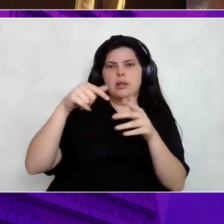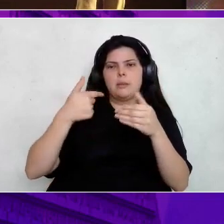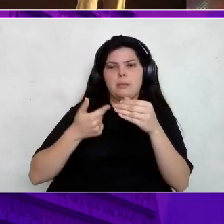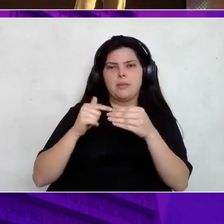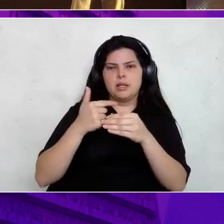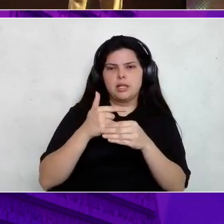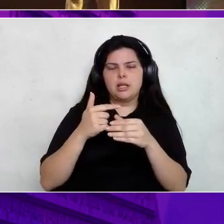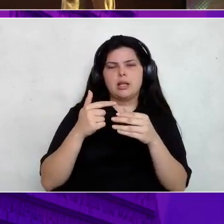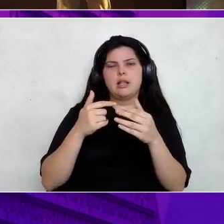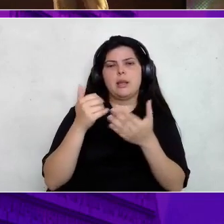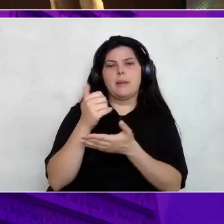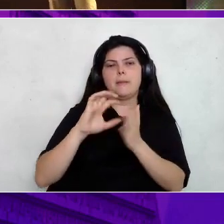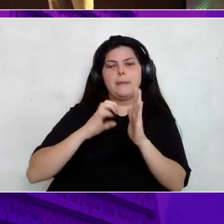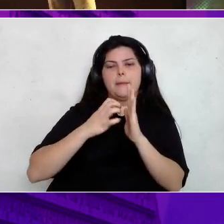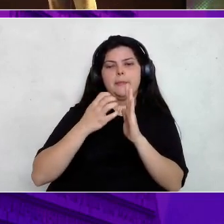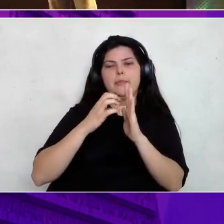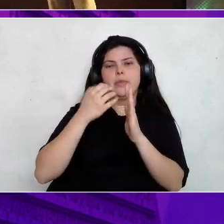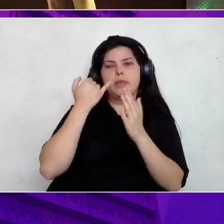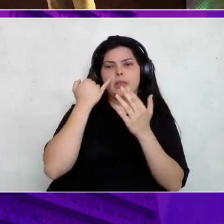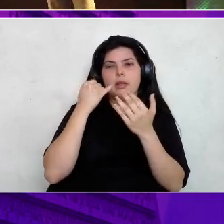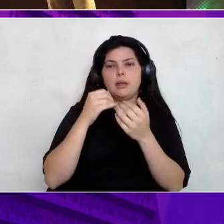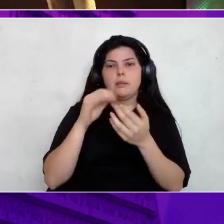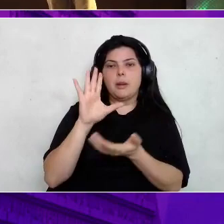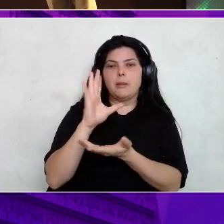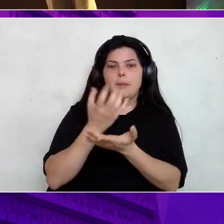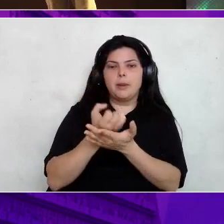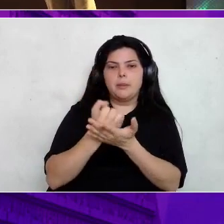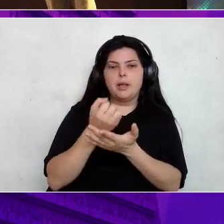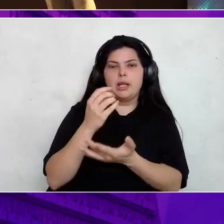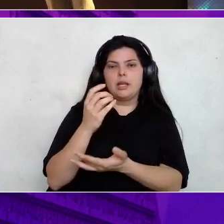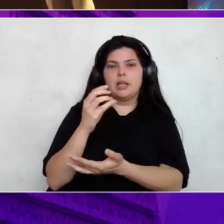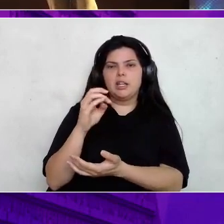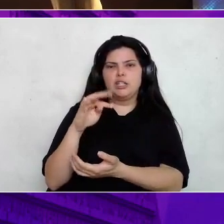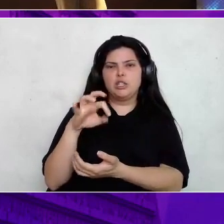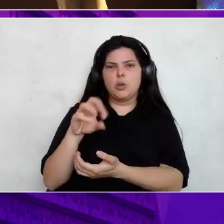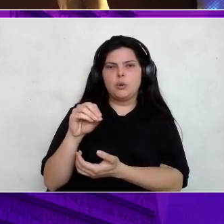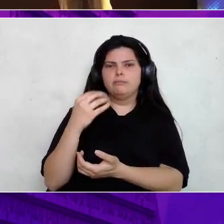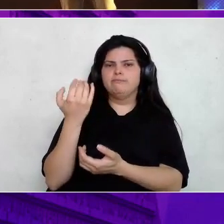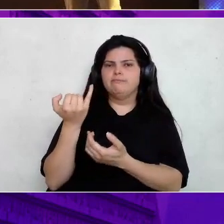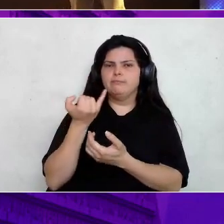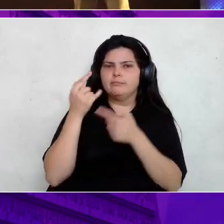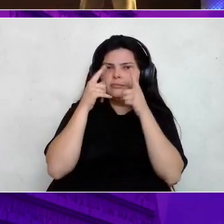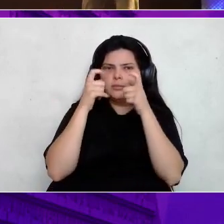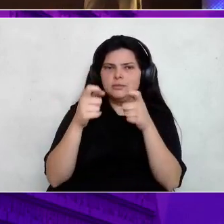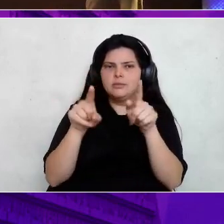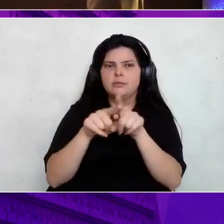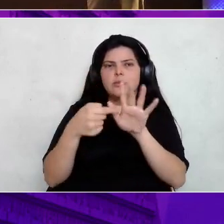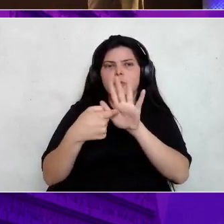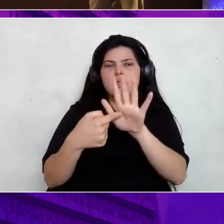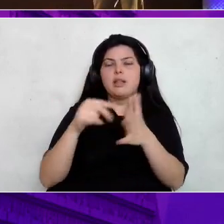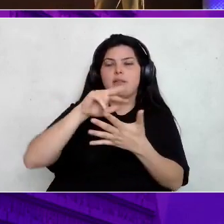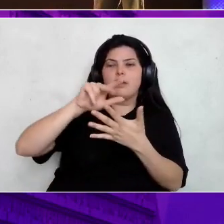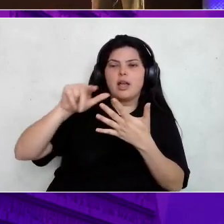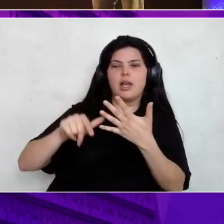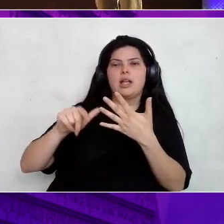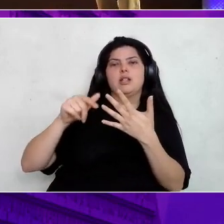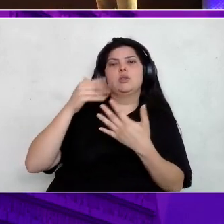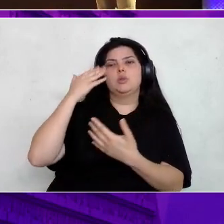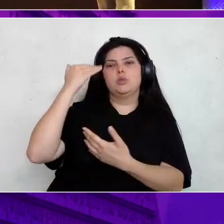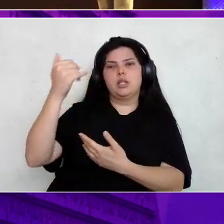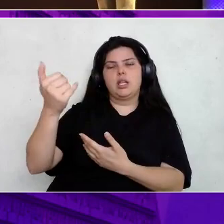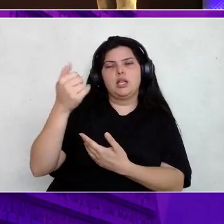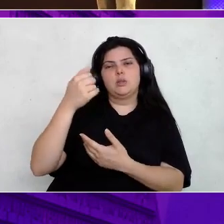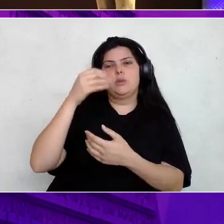de dados para o workload crítico, tá? Isso é bem interessante. Eu queria deixar essa mensagem para vocês. Temos diversos casos de sucesso aí com clientes que